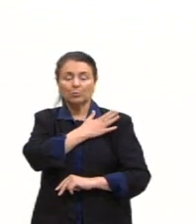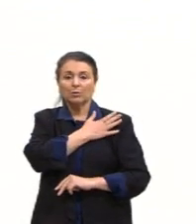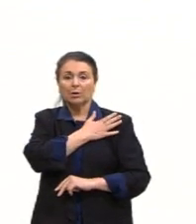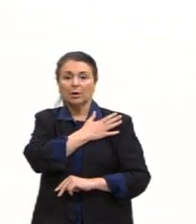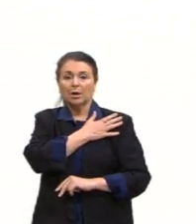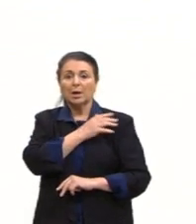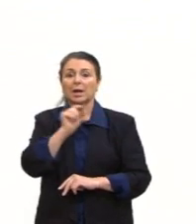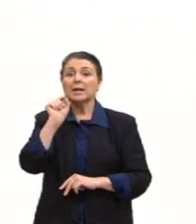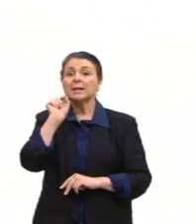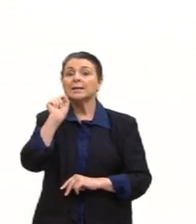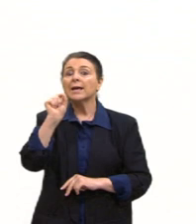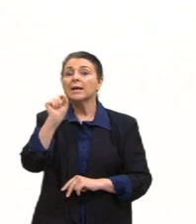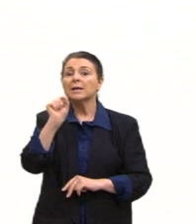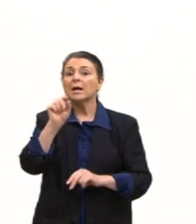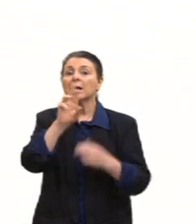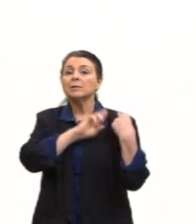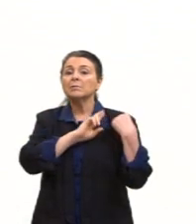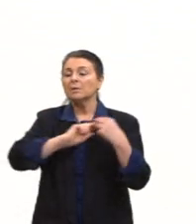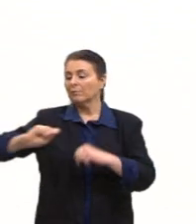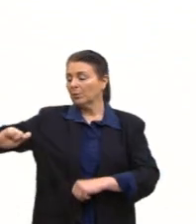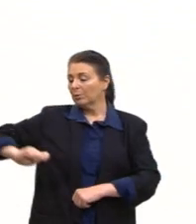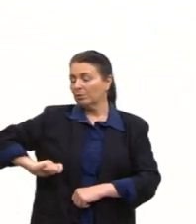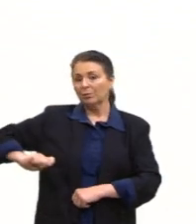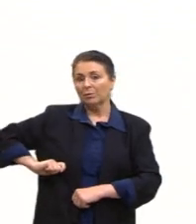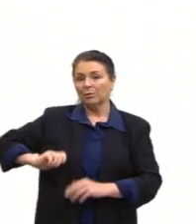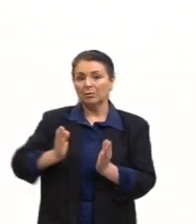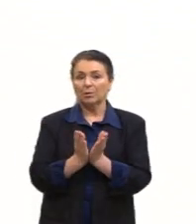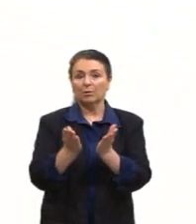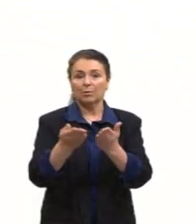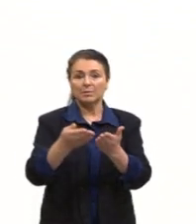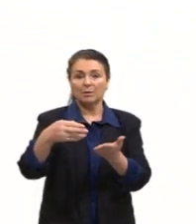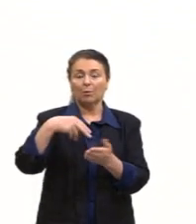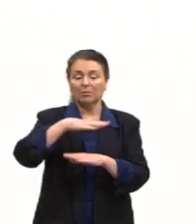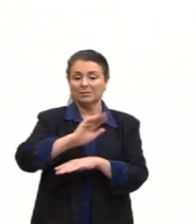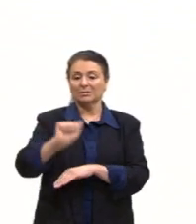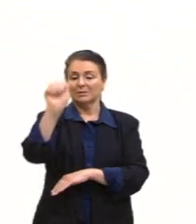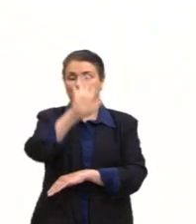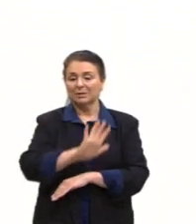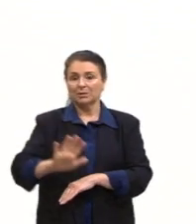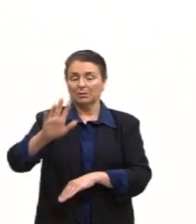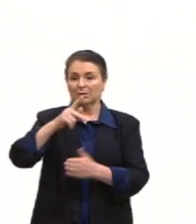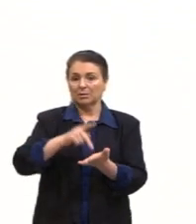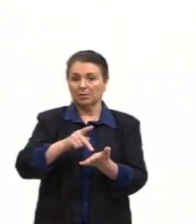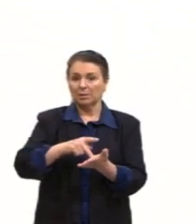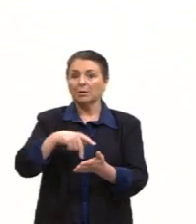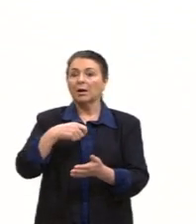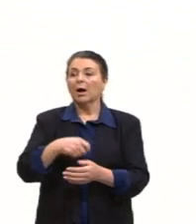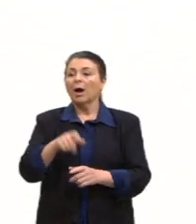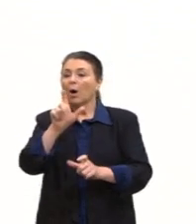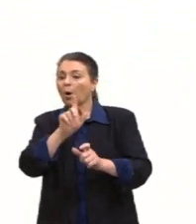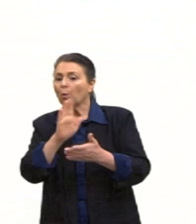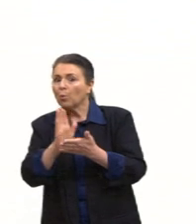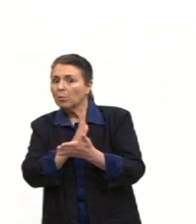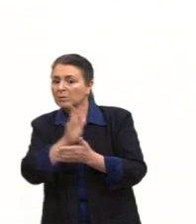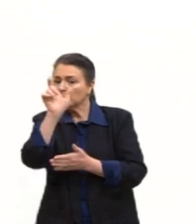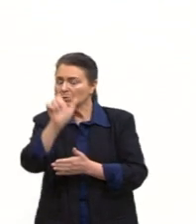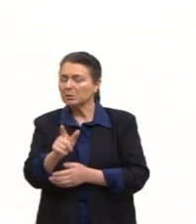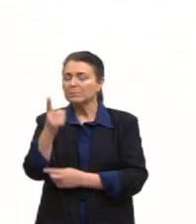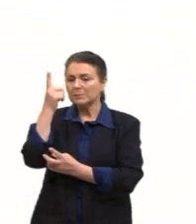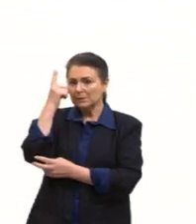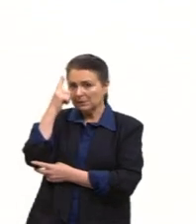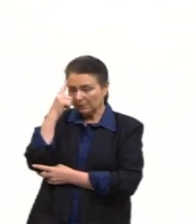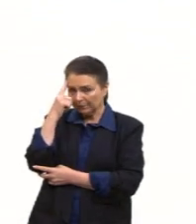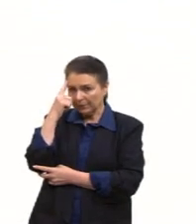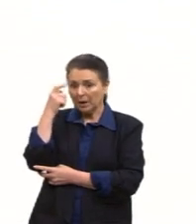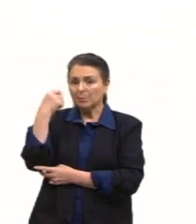torturador. E a Comissão Nacional da Verdade, algumas pessoas achavam que ela precisava, inclusive, que ela não